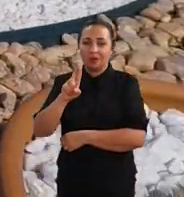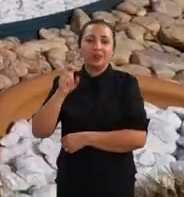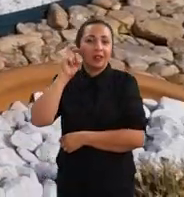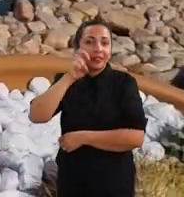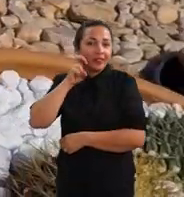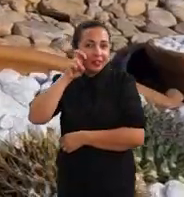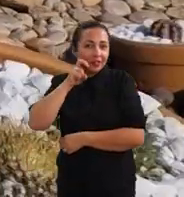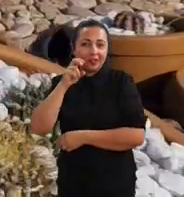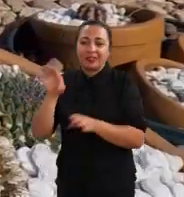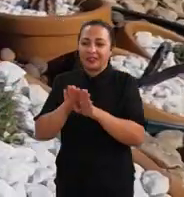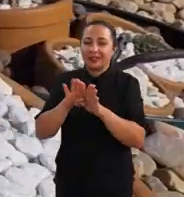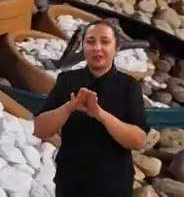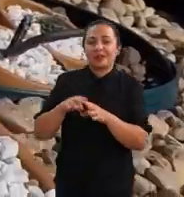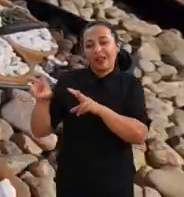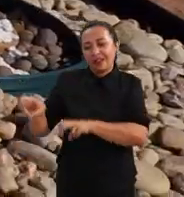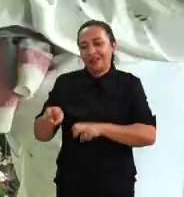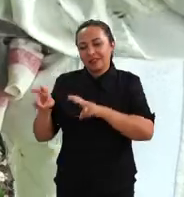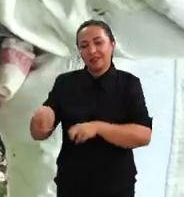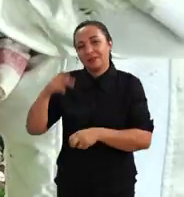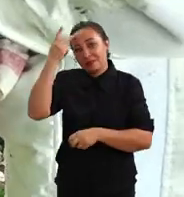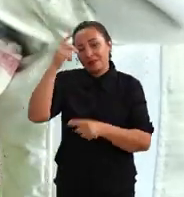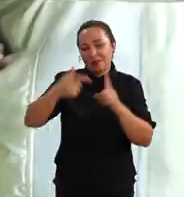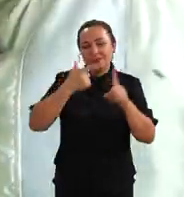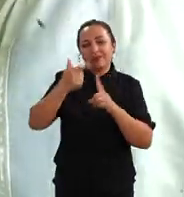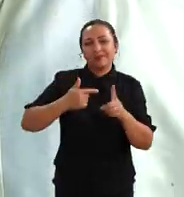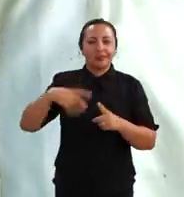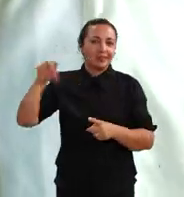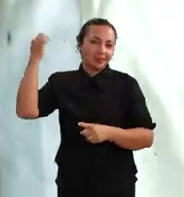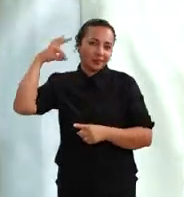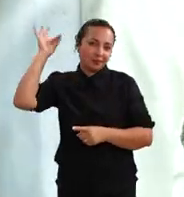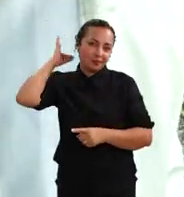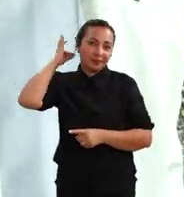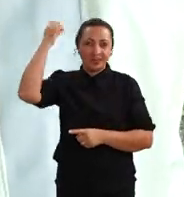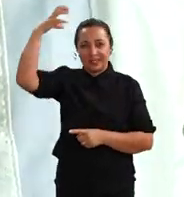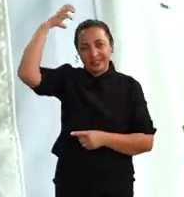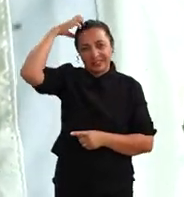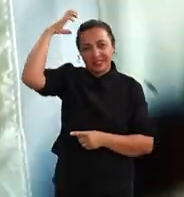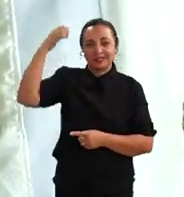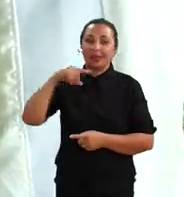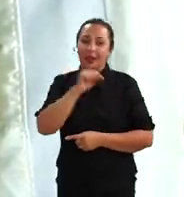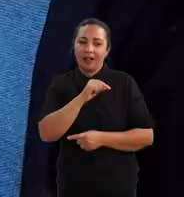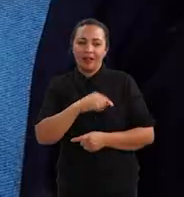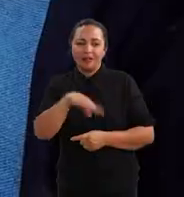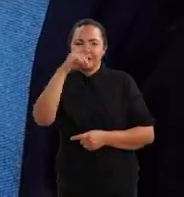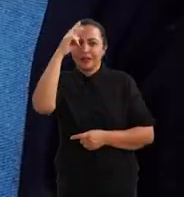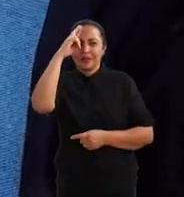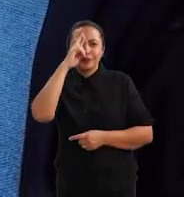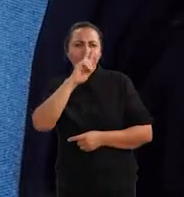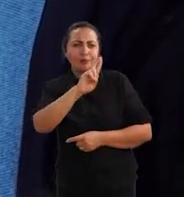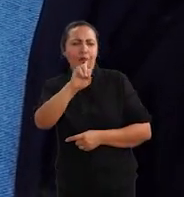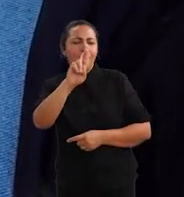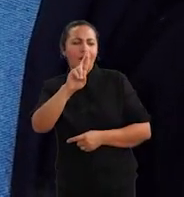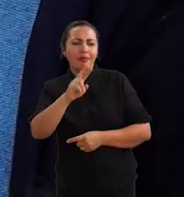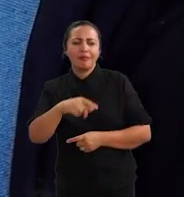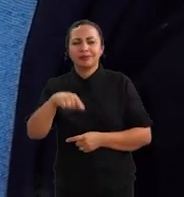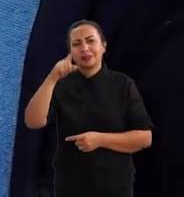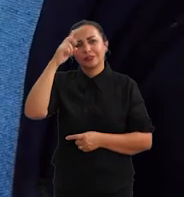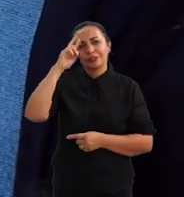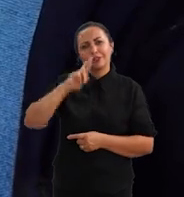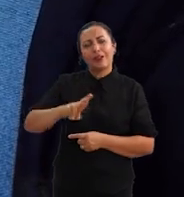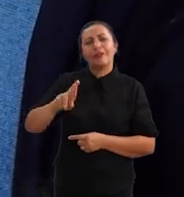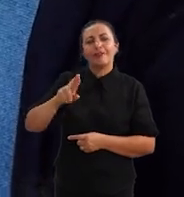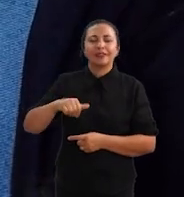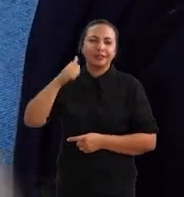Grande do Norte, agora também é campo para a produção de abelhas rainhas. Essas majestosas senhoras do